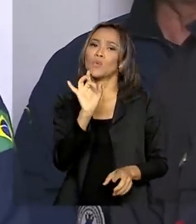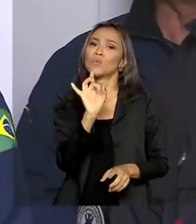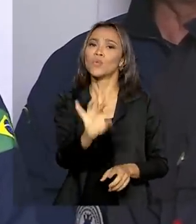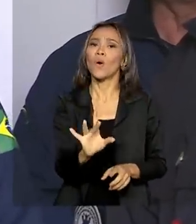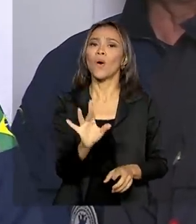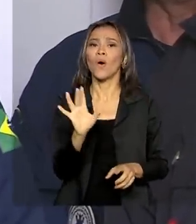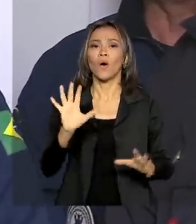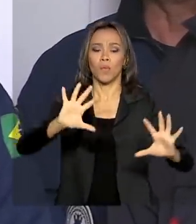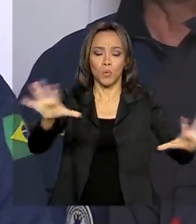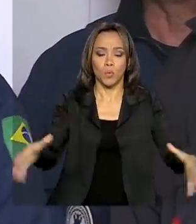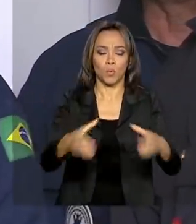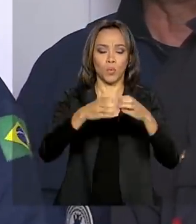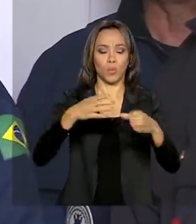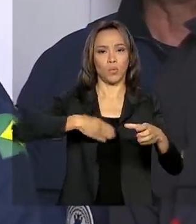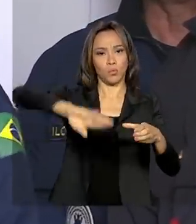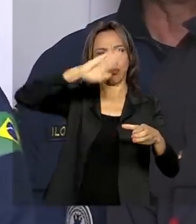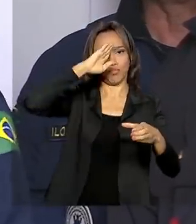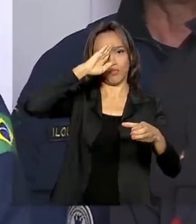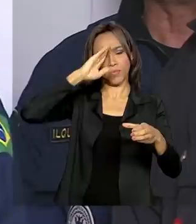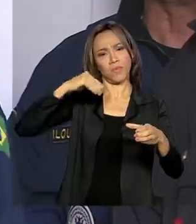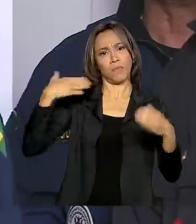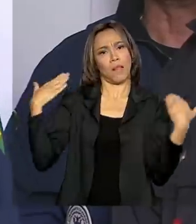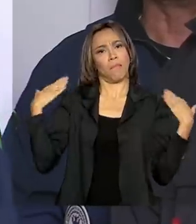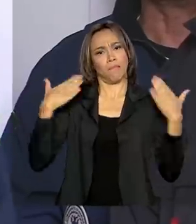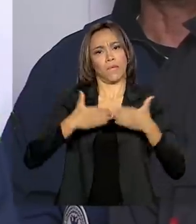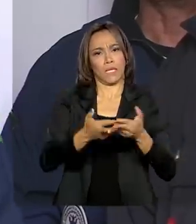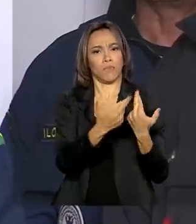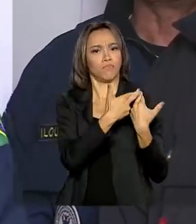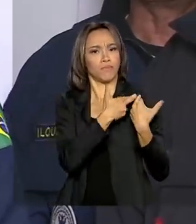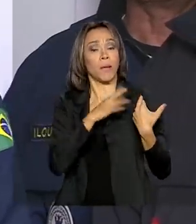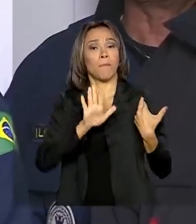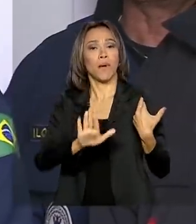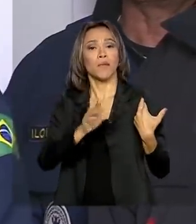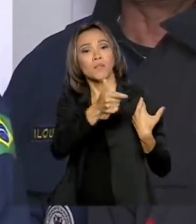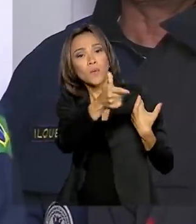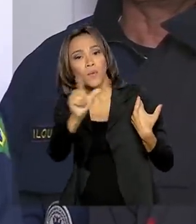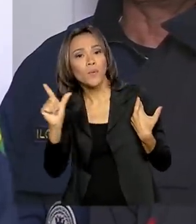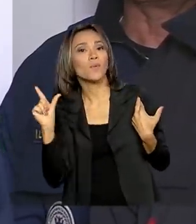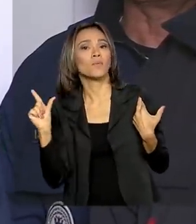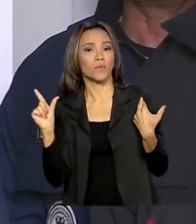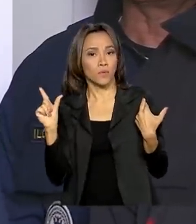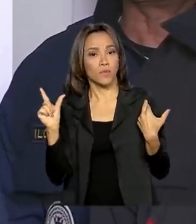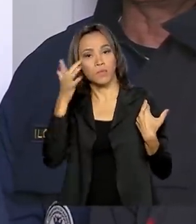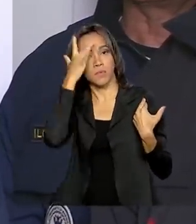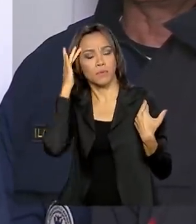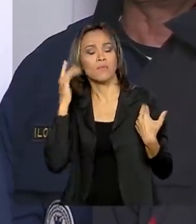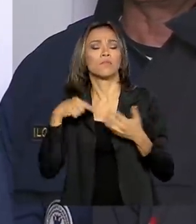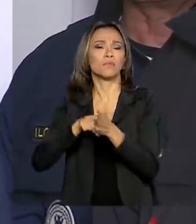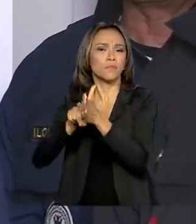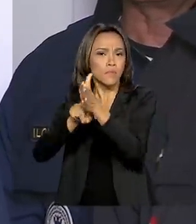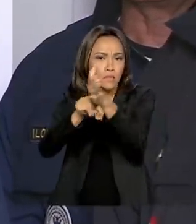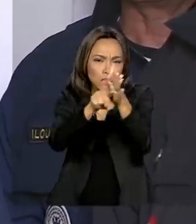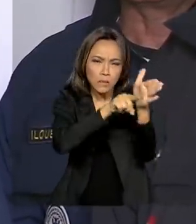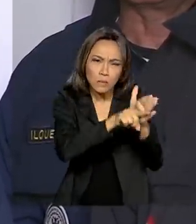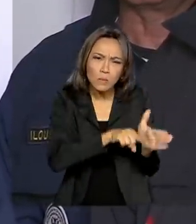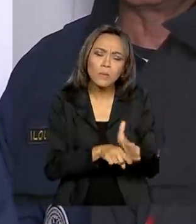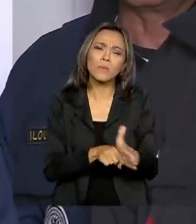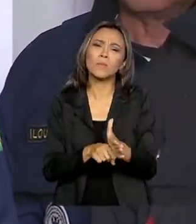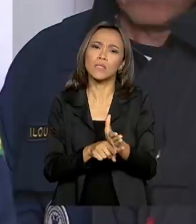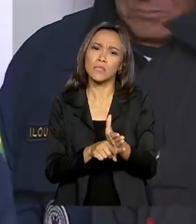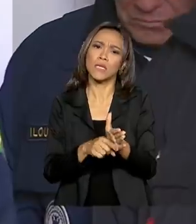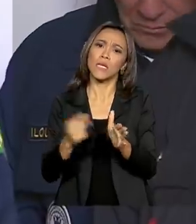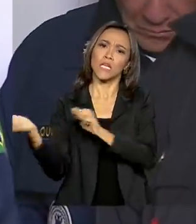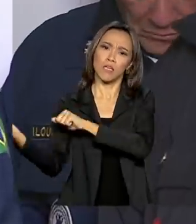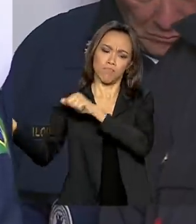integrantes das Forças Armadas, em particular pela Marinha, mas principalmente pelos abnegados, pesquisadores, cientistas, que